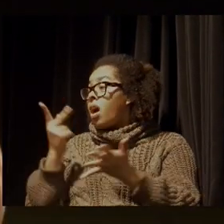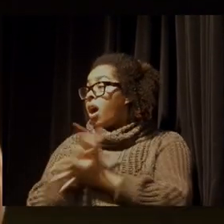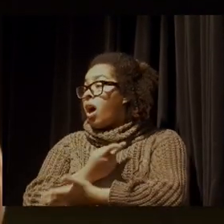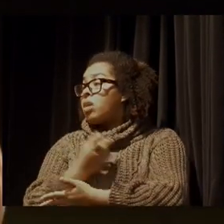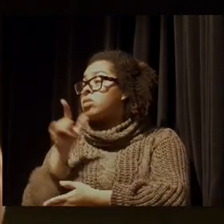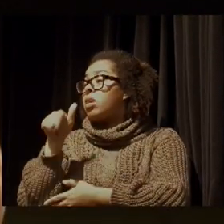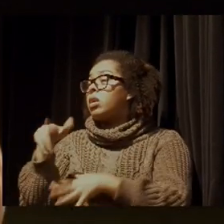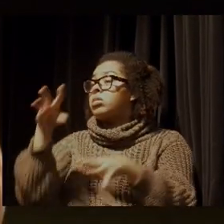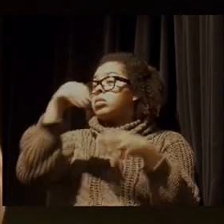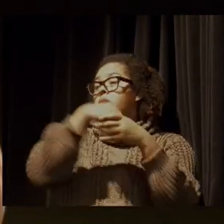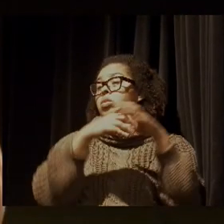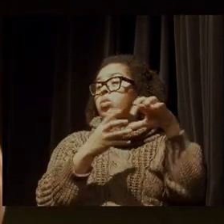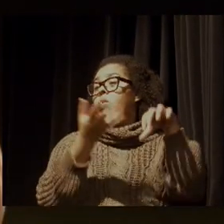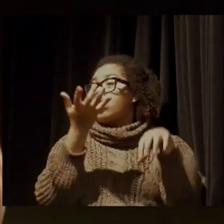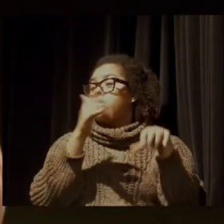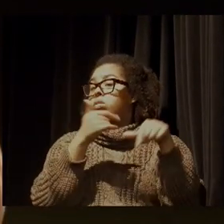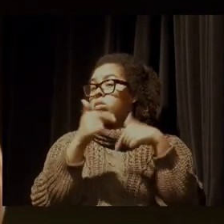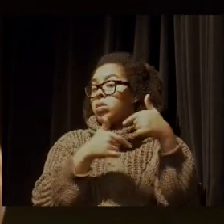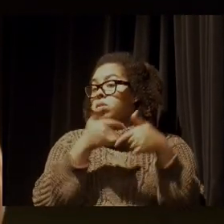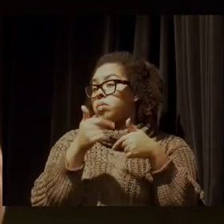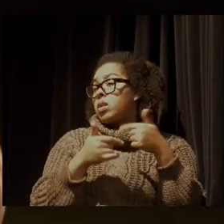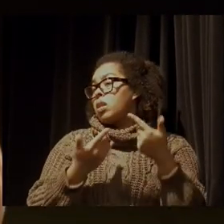Congresso Nacional. Quer dizer,